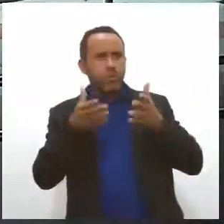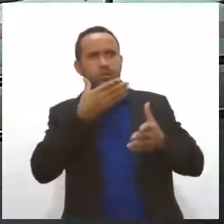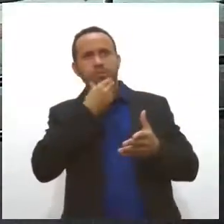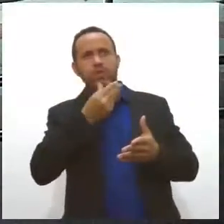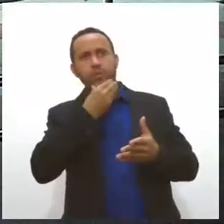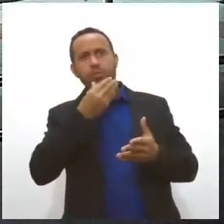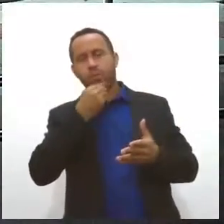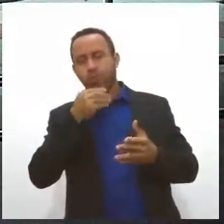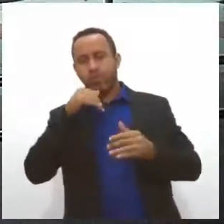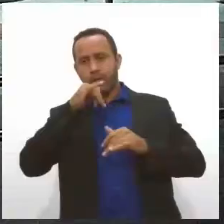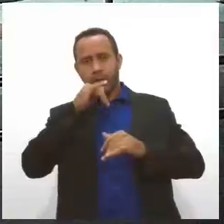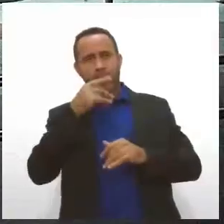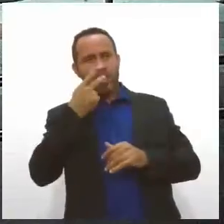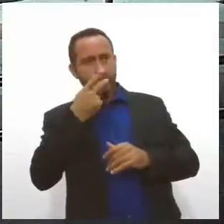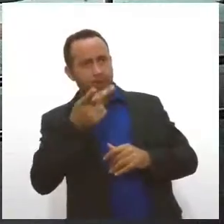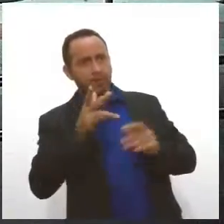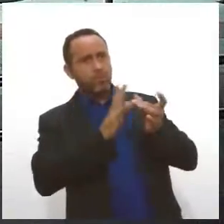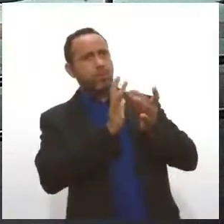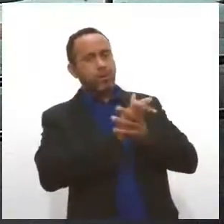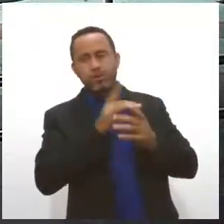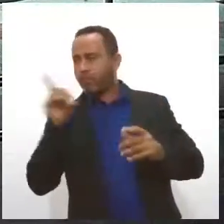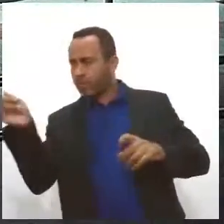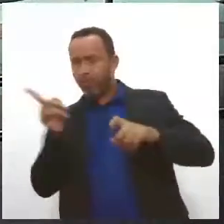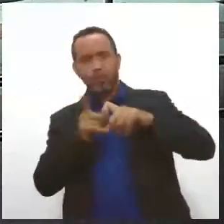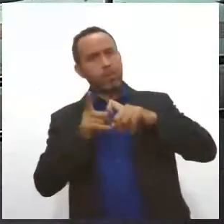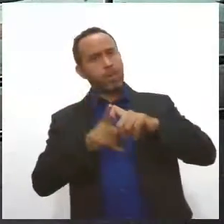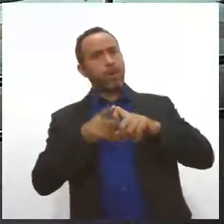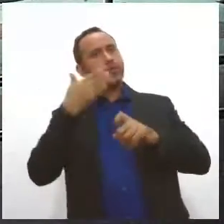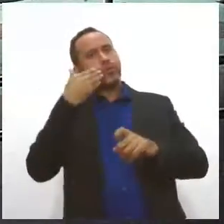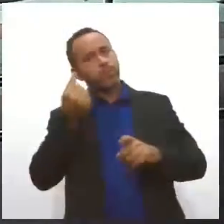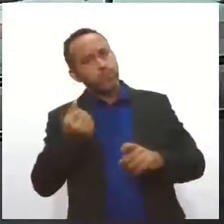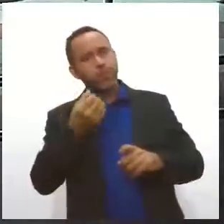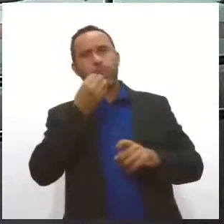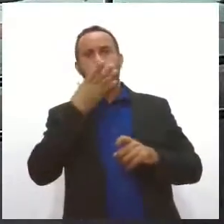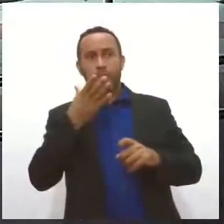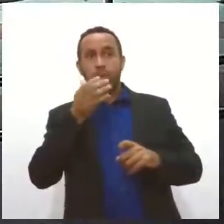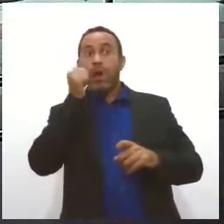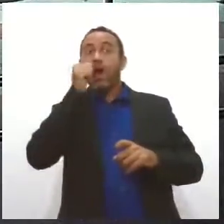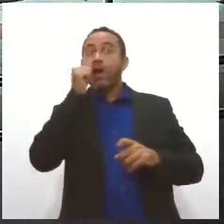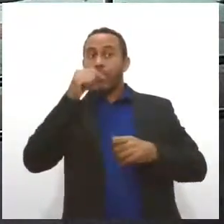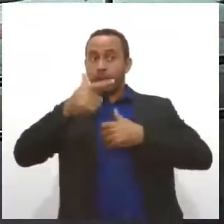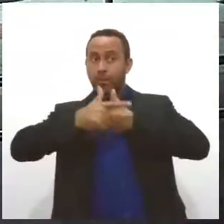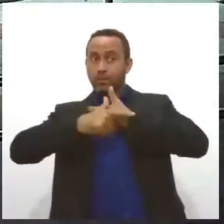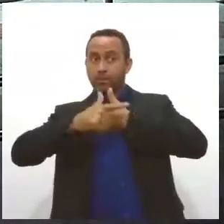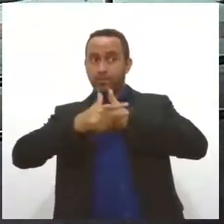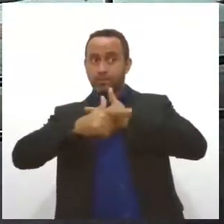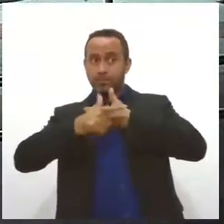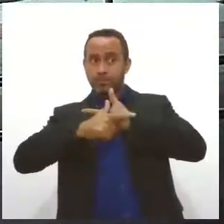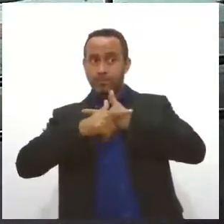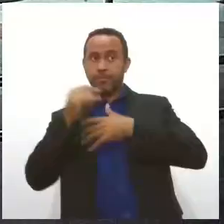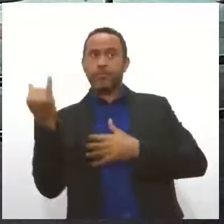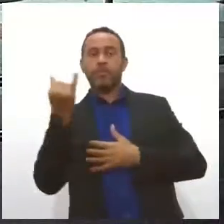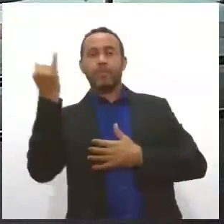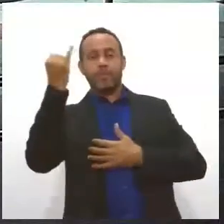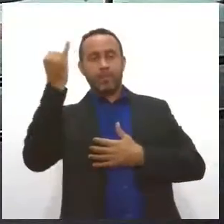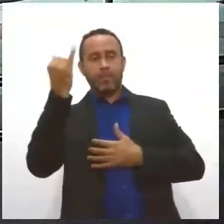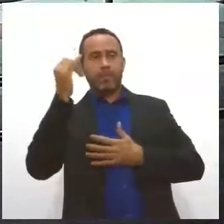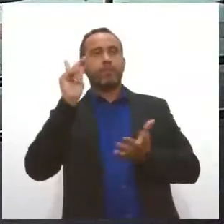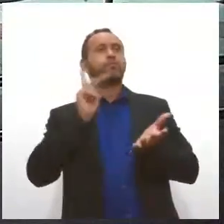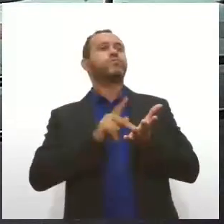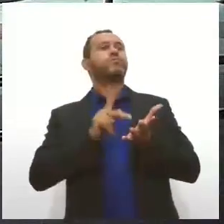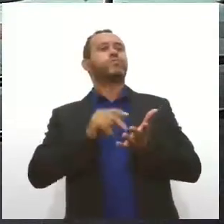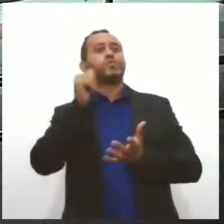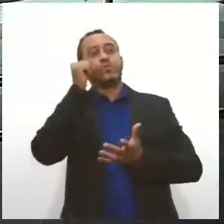falam para os homens, vai ao médico, faça o exame. As mulheres têm esse papel, né, Stephanie? Exatamente. Nós mulheres